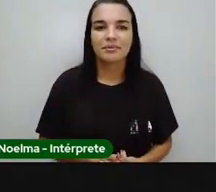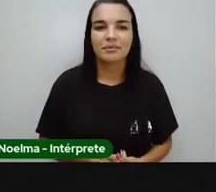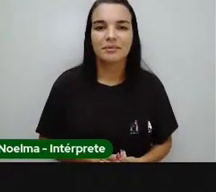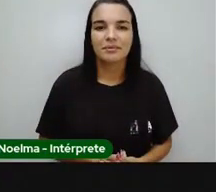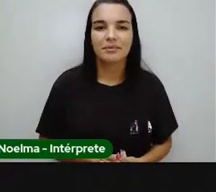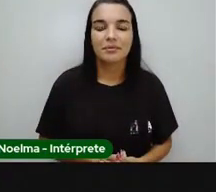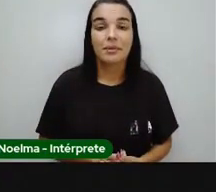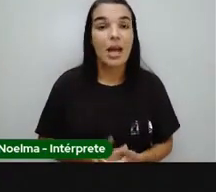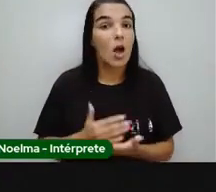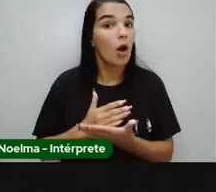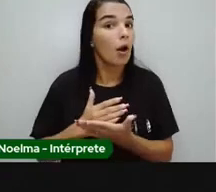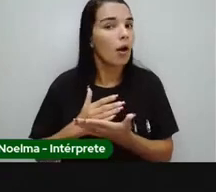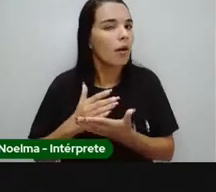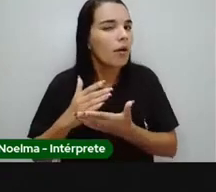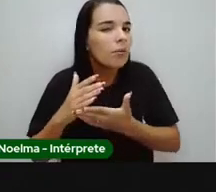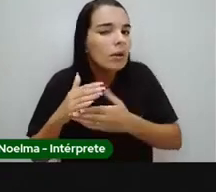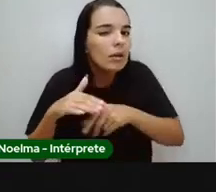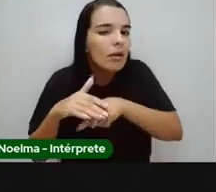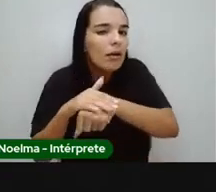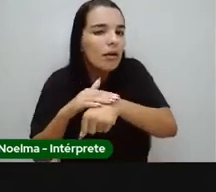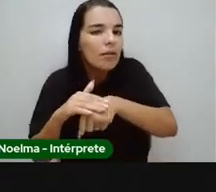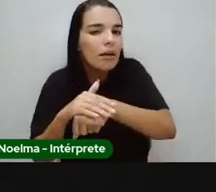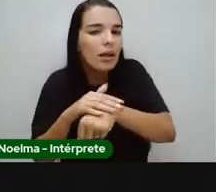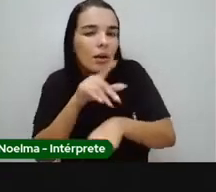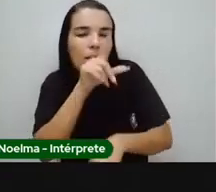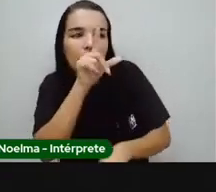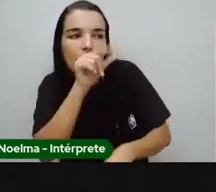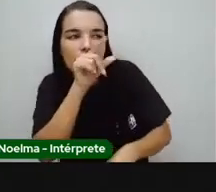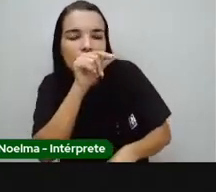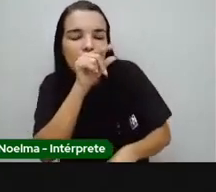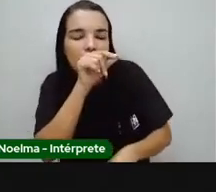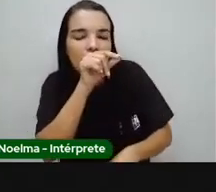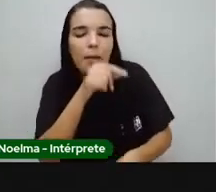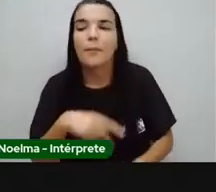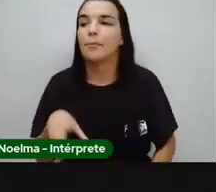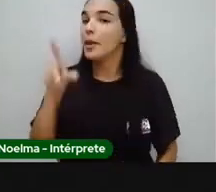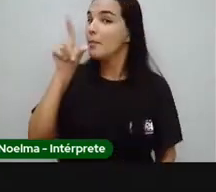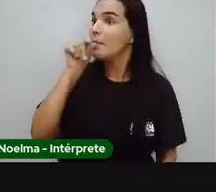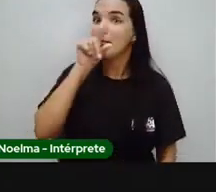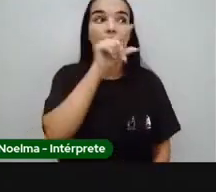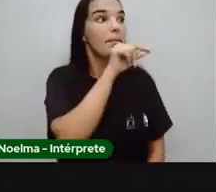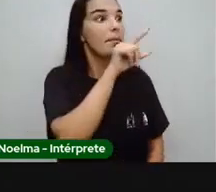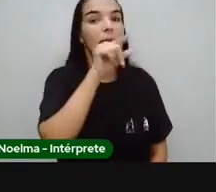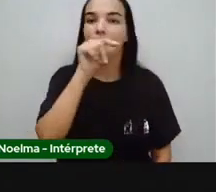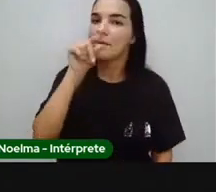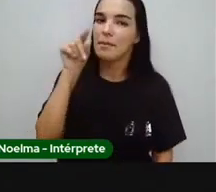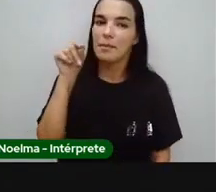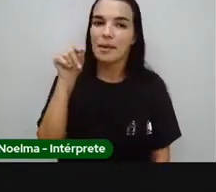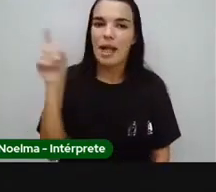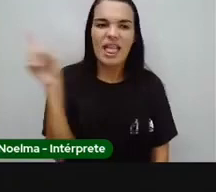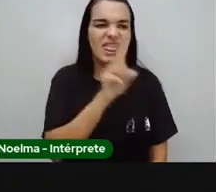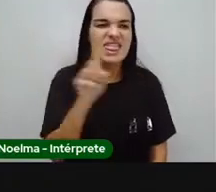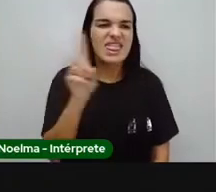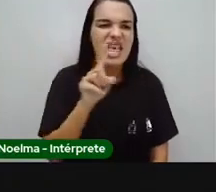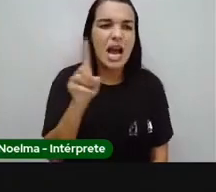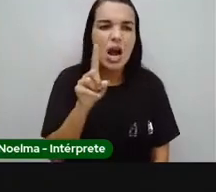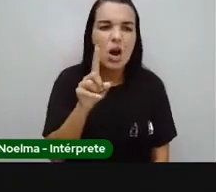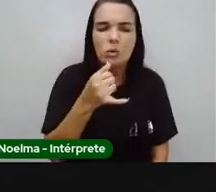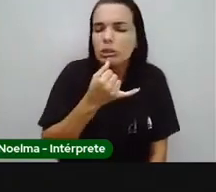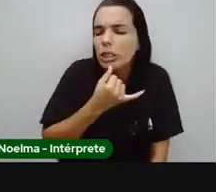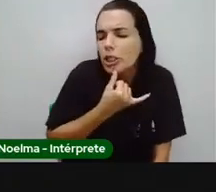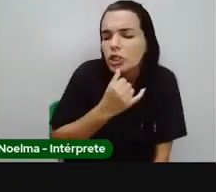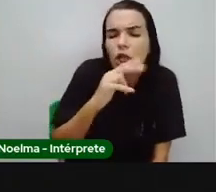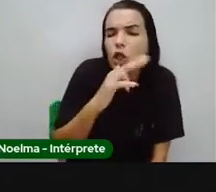Para começo de conversa, o passarinho pipilou. Não lamentes nunca,